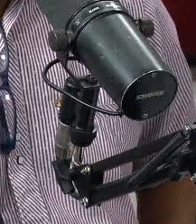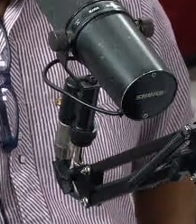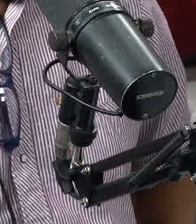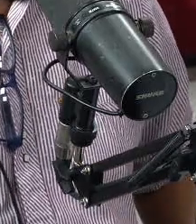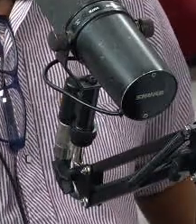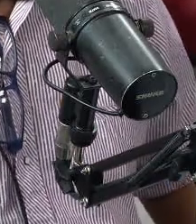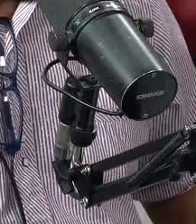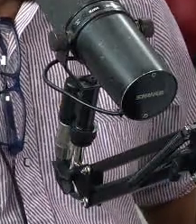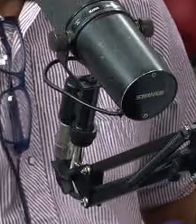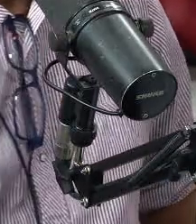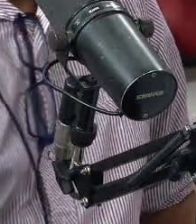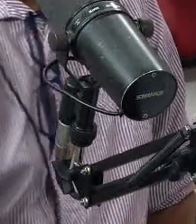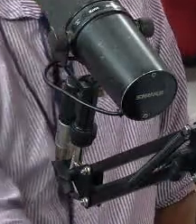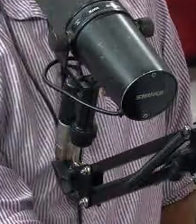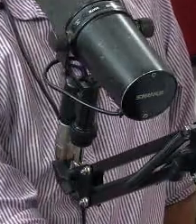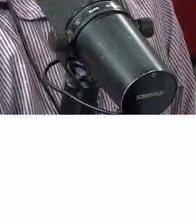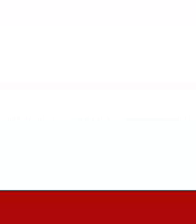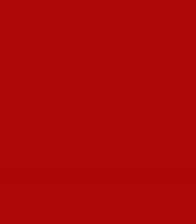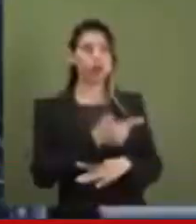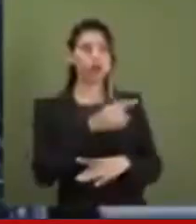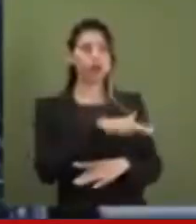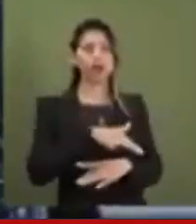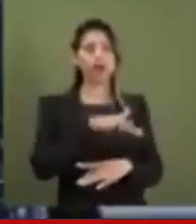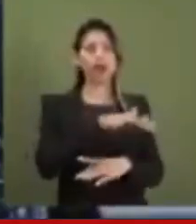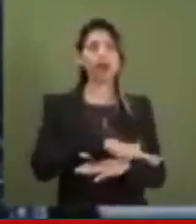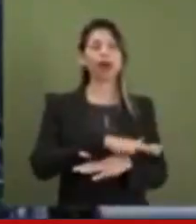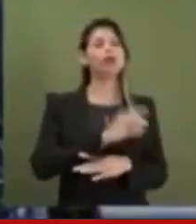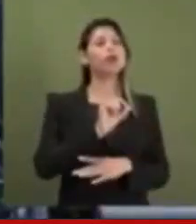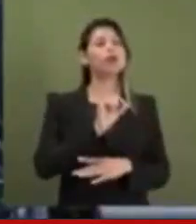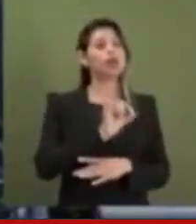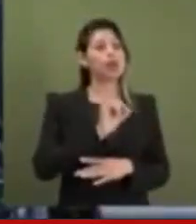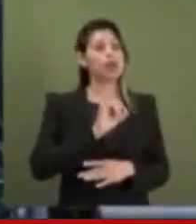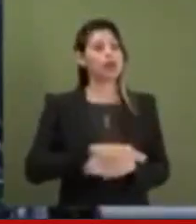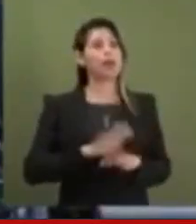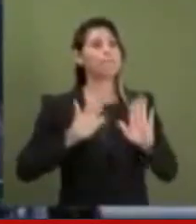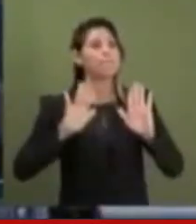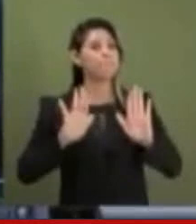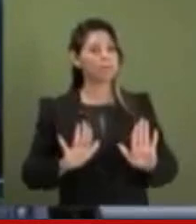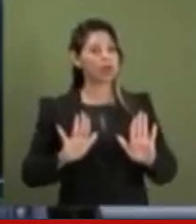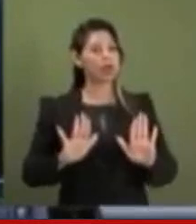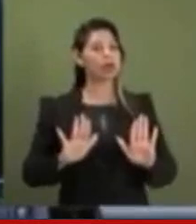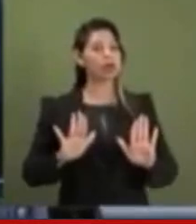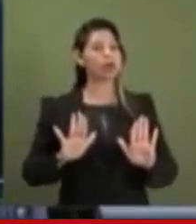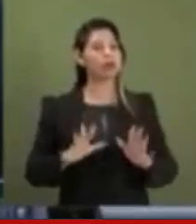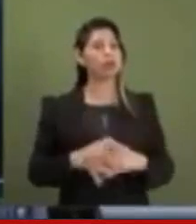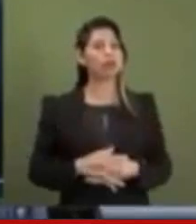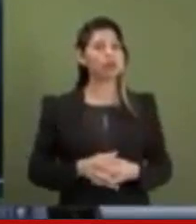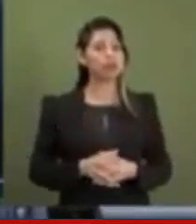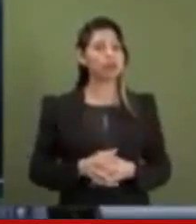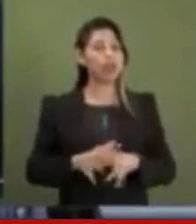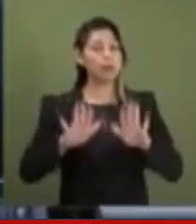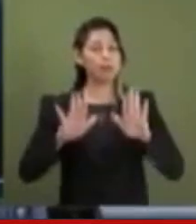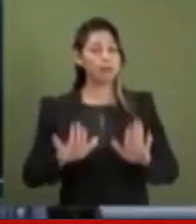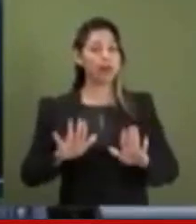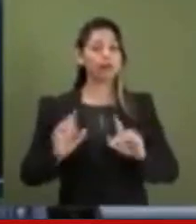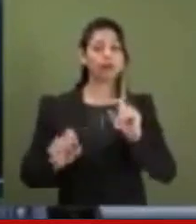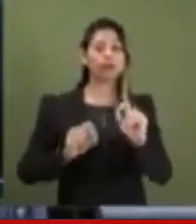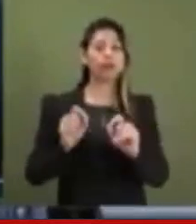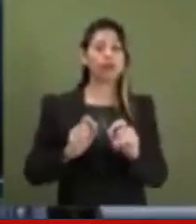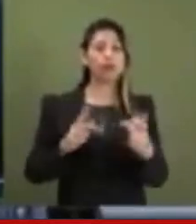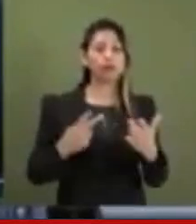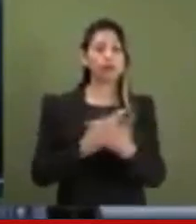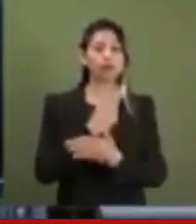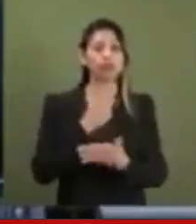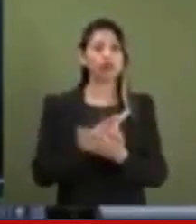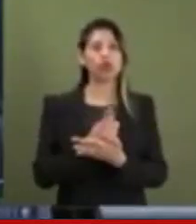O Jornal Folha de São Paulo publicou neste último sábado, dia 26, um artigo do presidente do Senado, Rodrigo Pacheco,